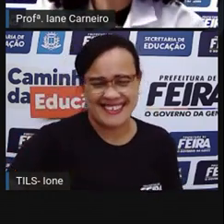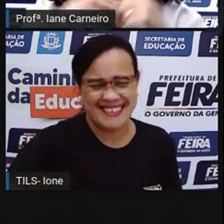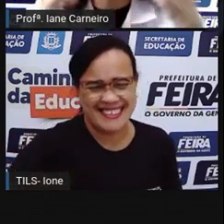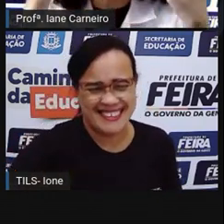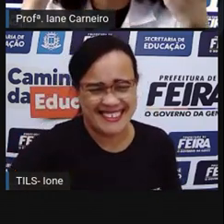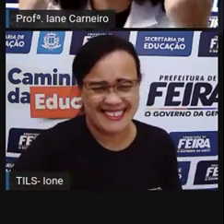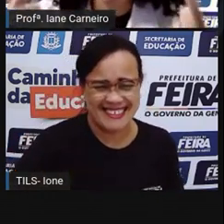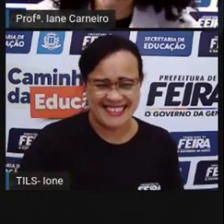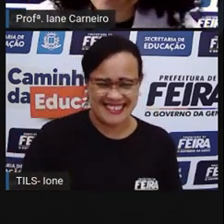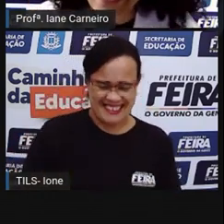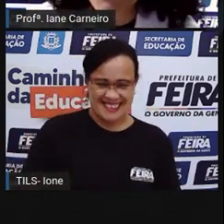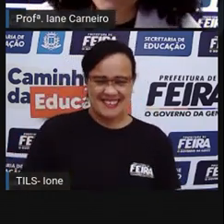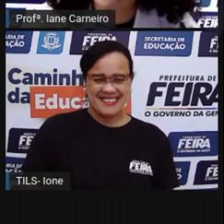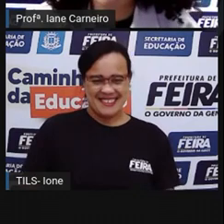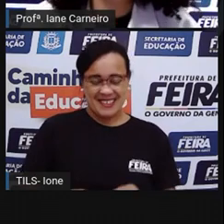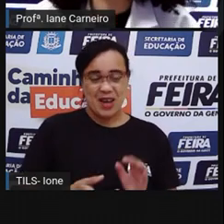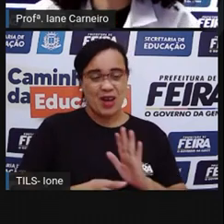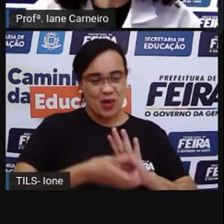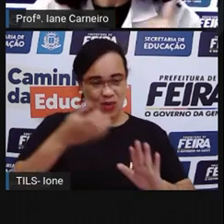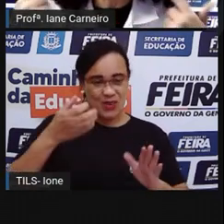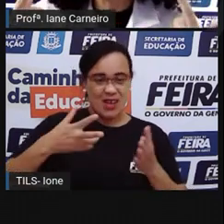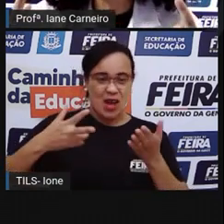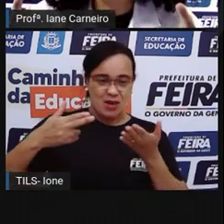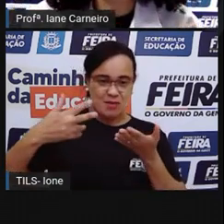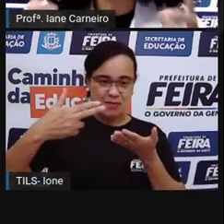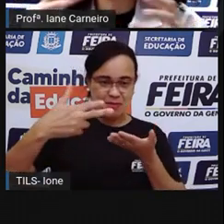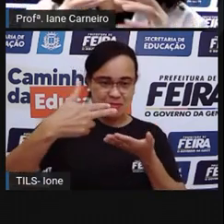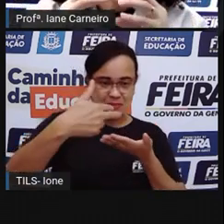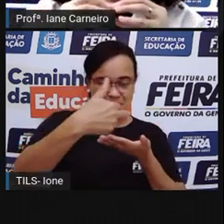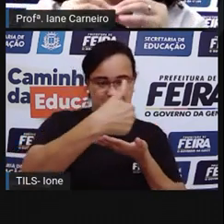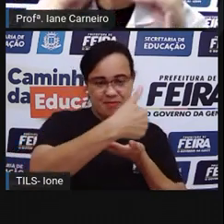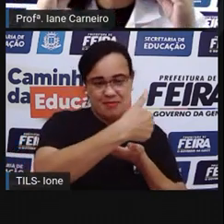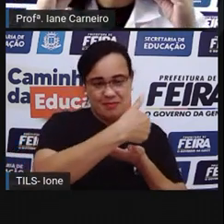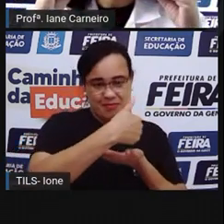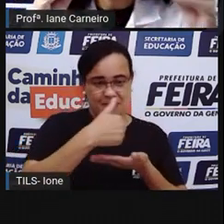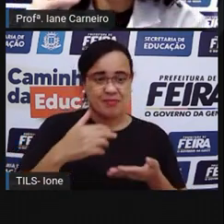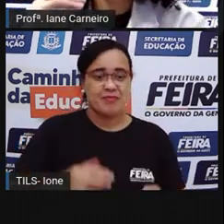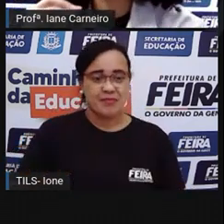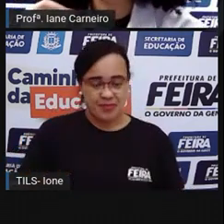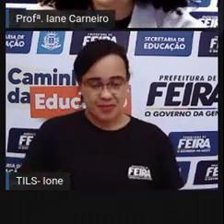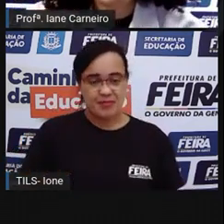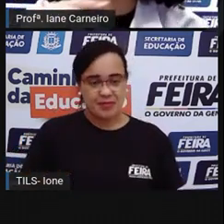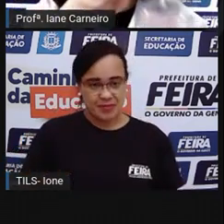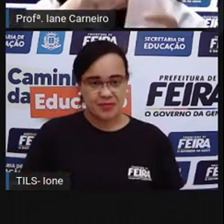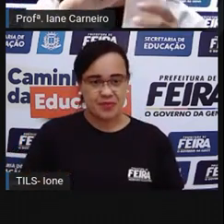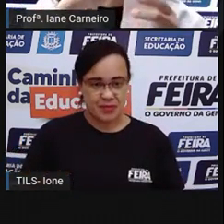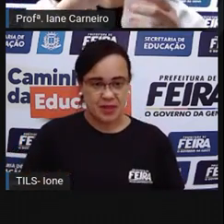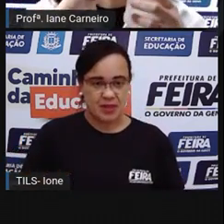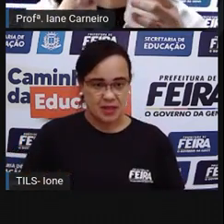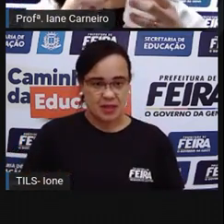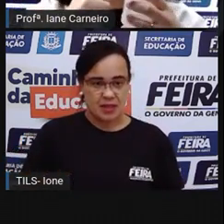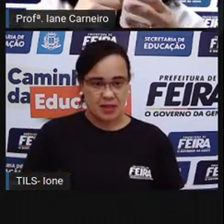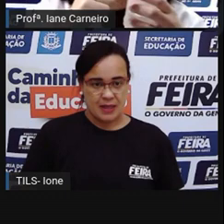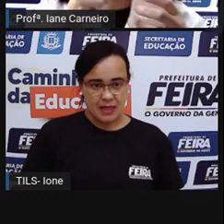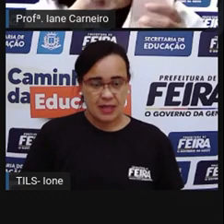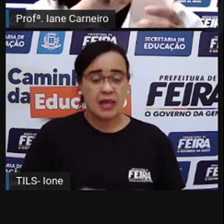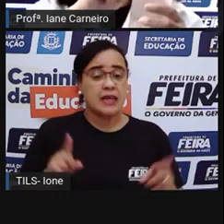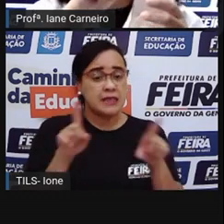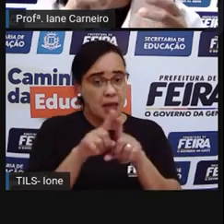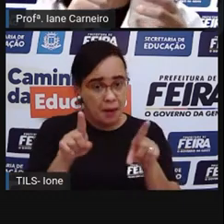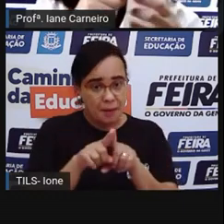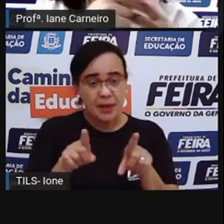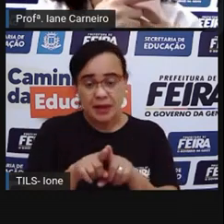Vão cortar o fundo da garrafa pet. Também vocês vão deixar... Vão tirar essa parte de cima da garrafa.